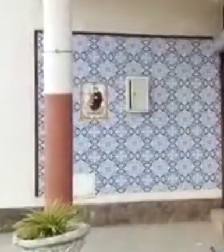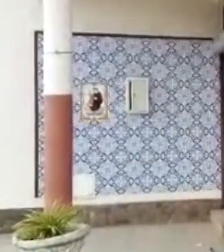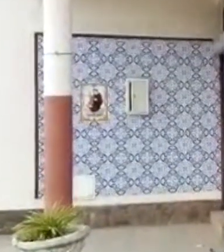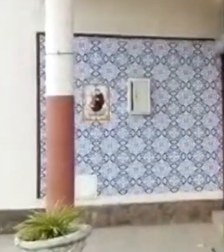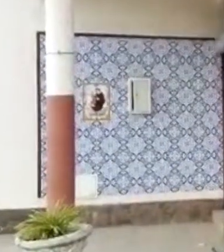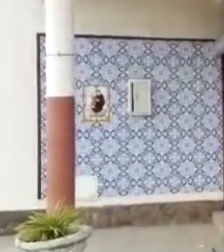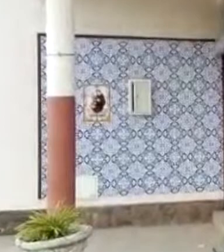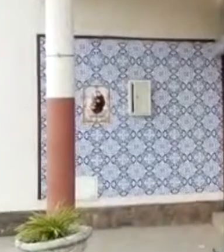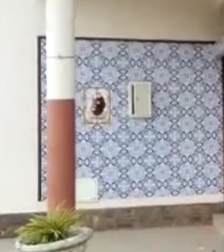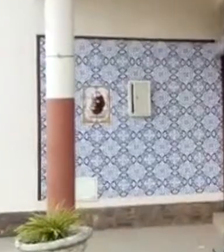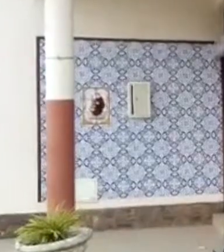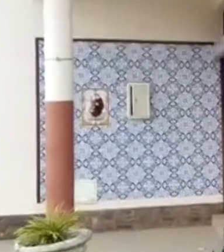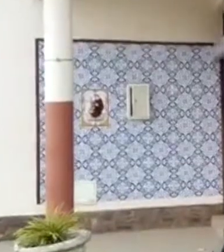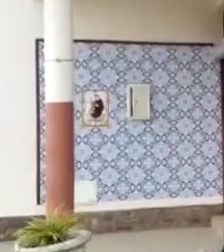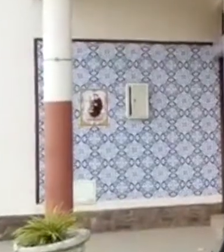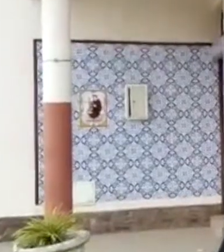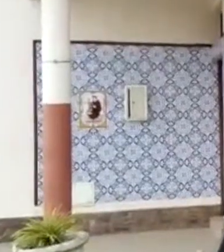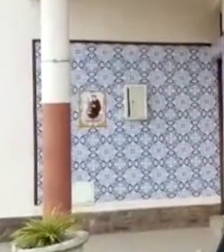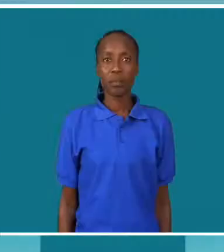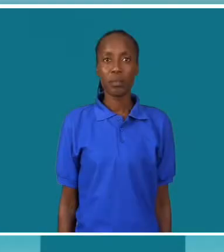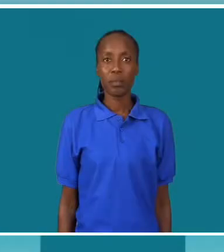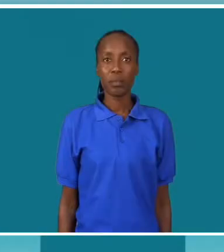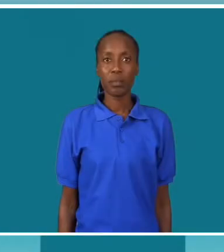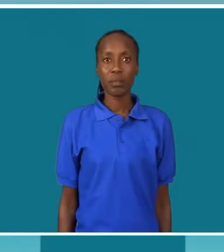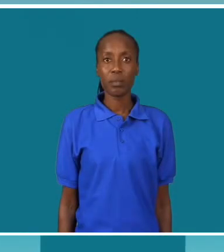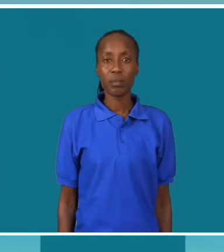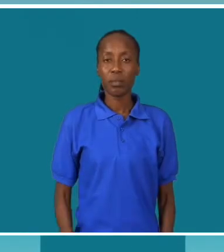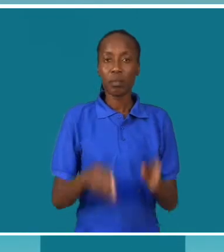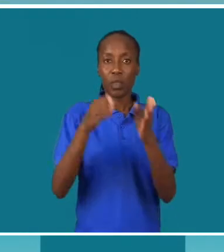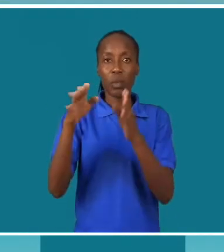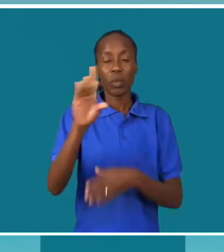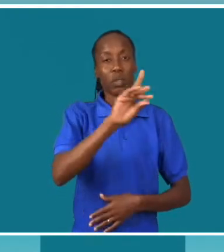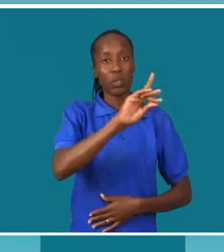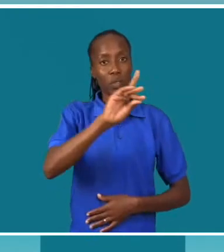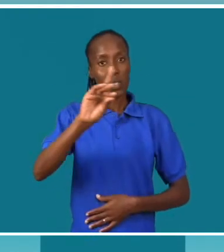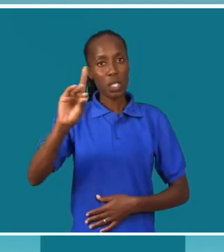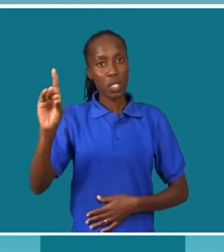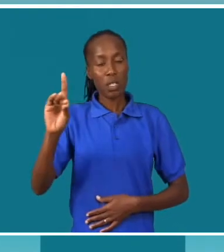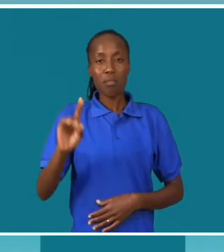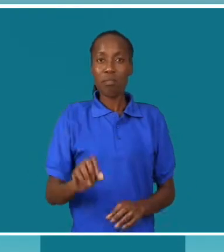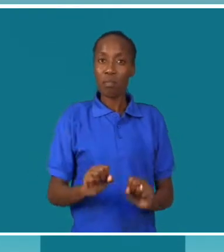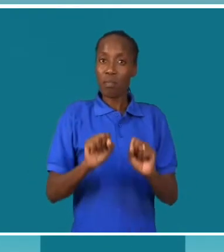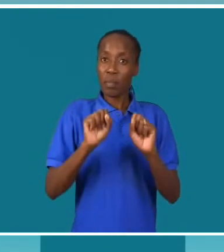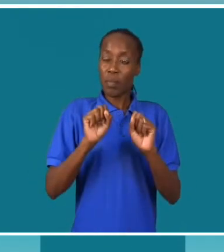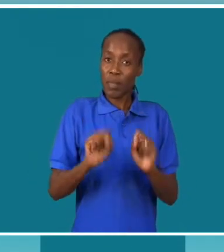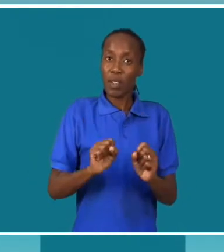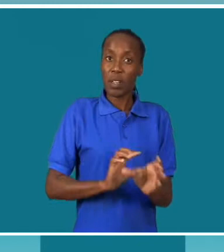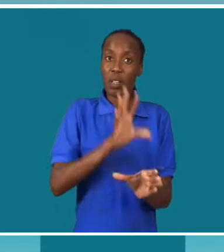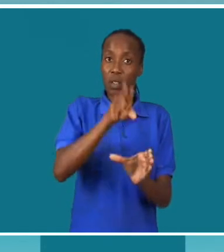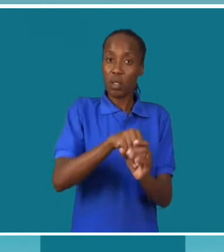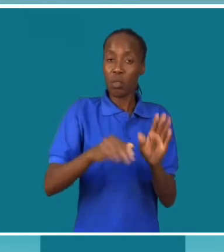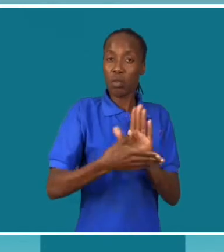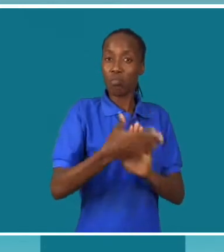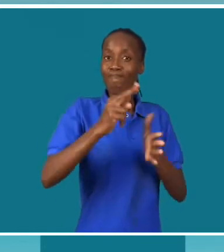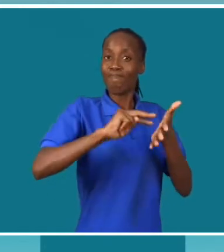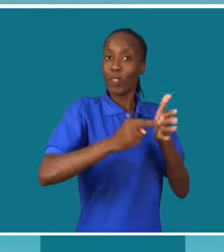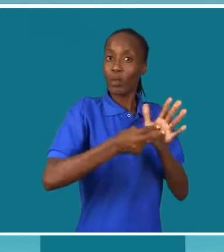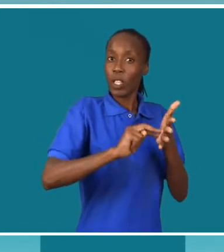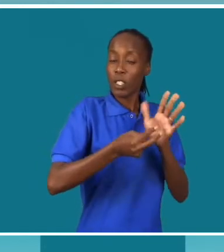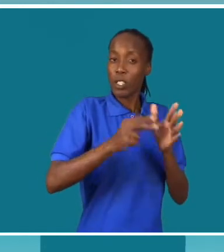causados por esta catástrofe natural. As pessoas com deficiência têm que ser envolvidas desde a planificação,